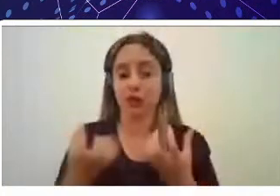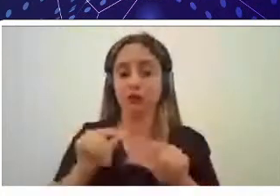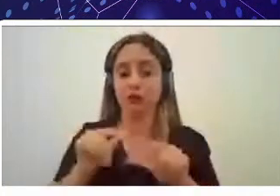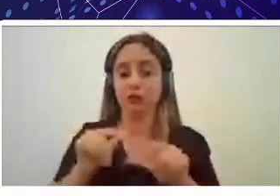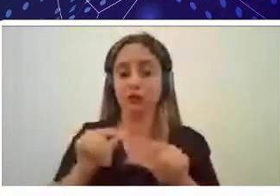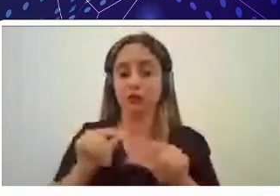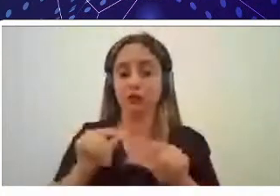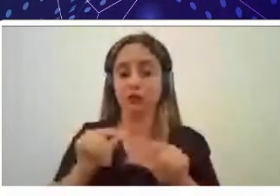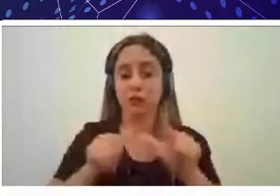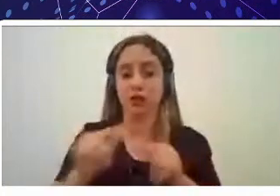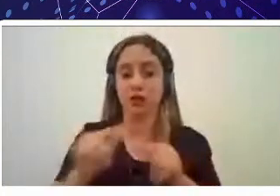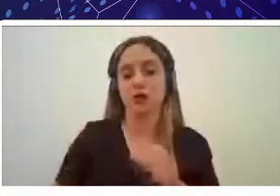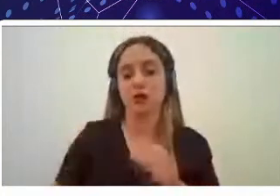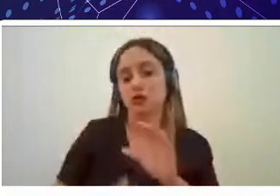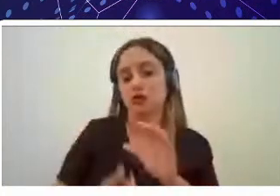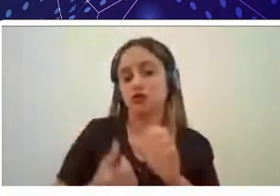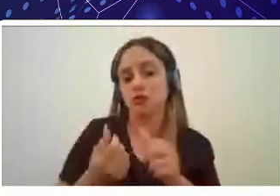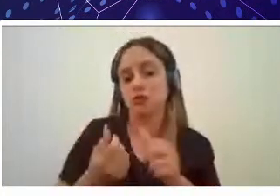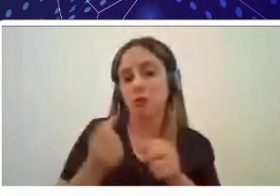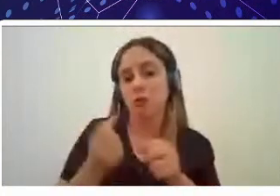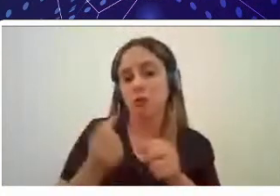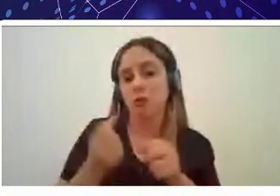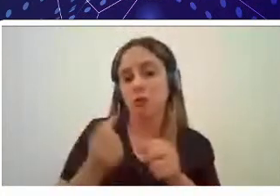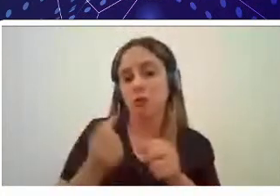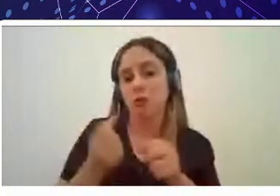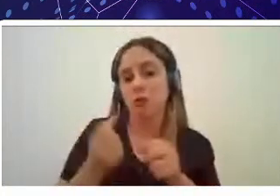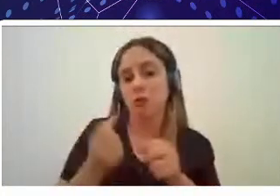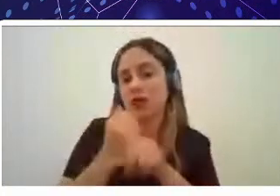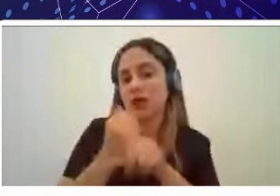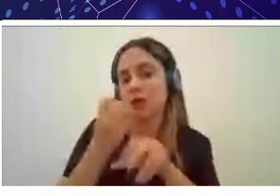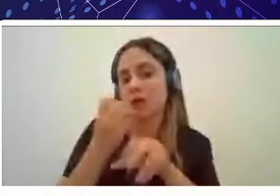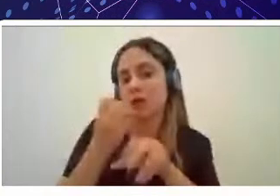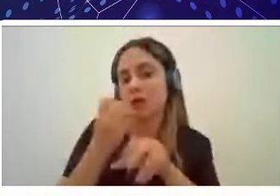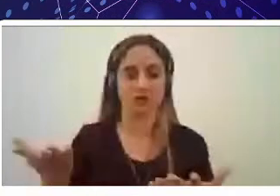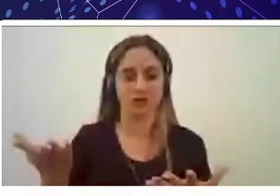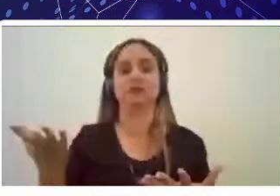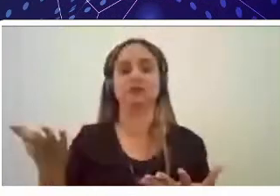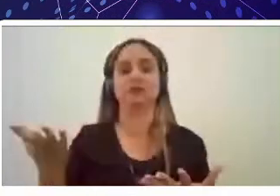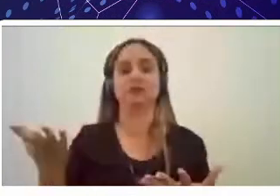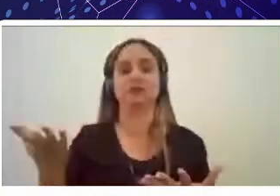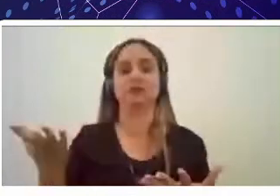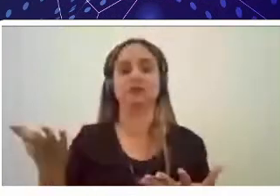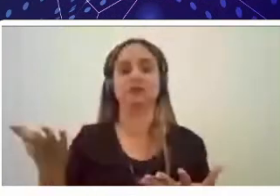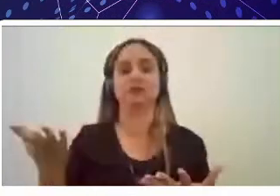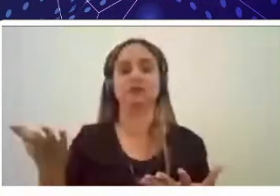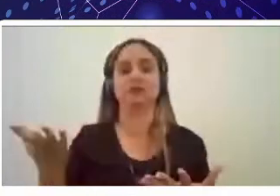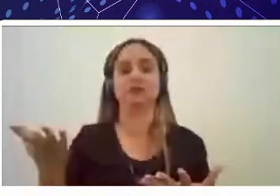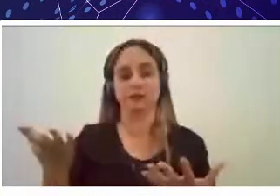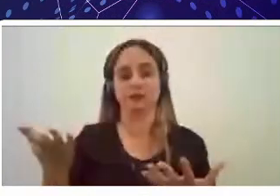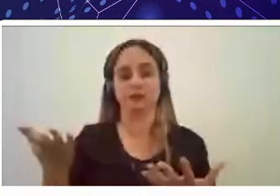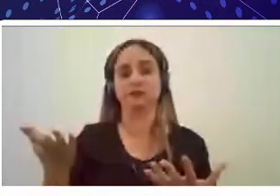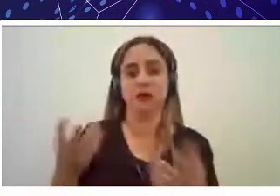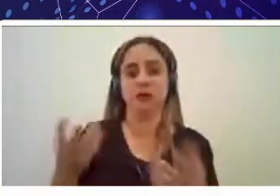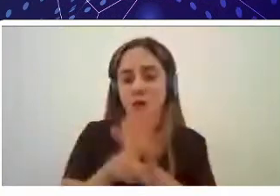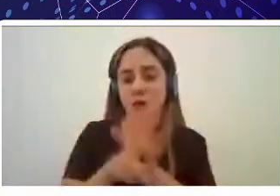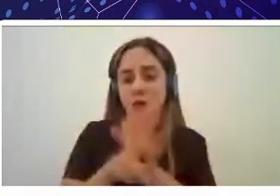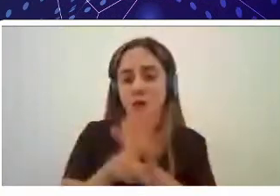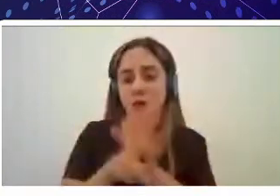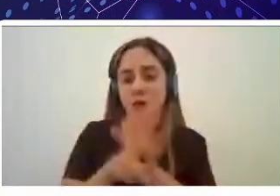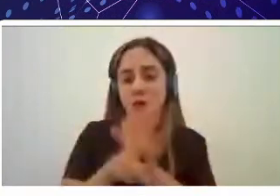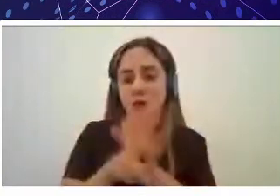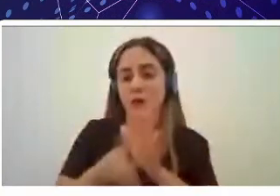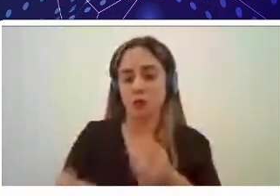financeiras da piscicultura, eu quero saber quanto é rentável, eu quero investir nessa área, eu quero ser um engenheiro de pesca que atua